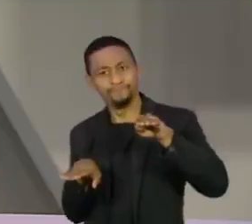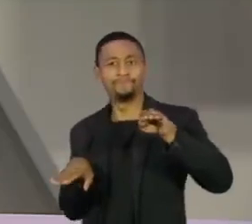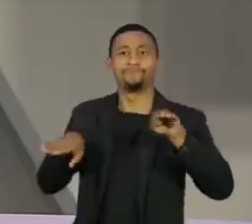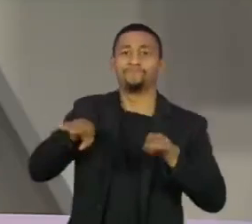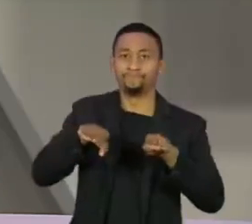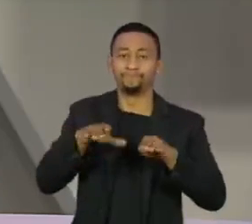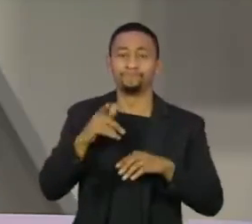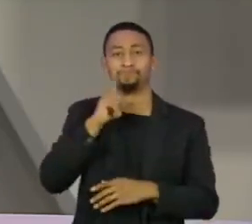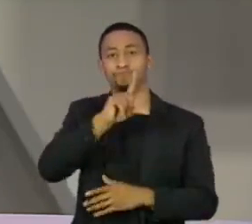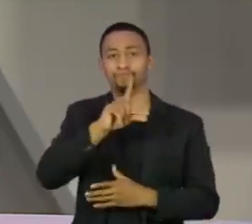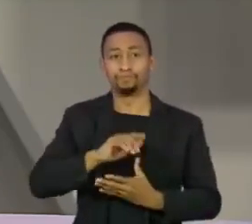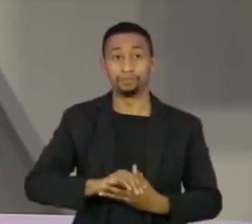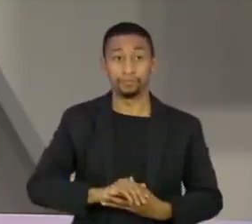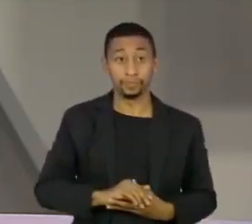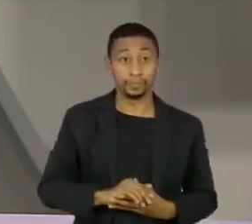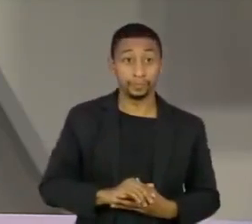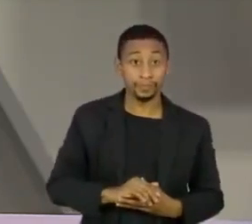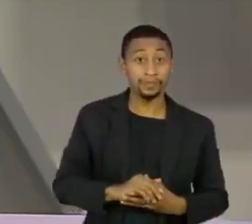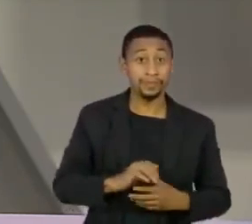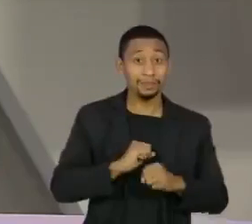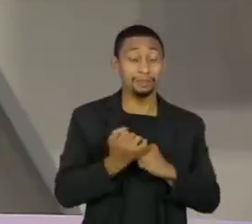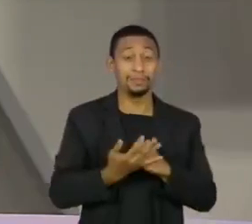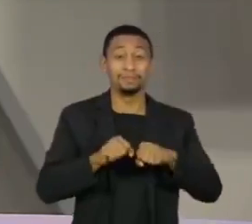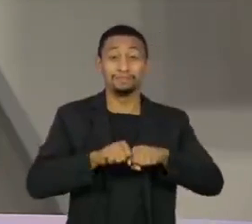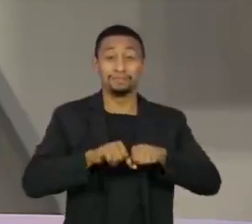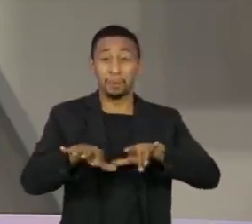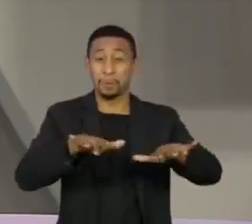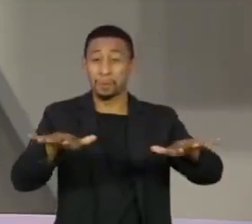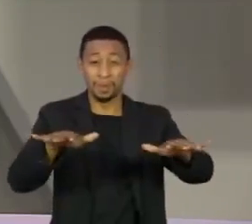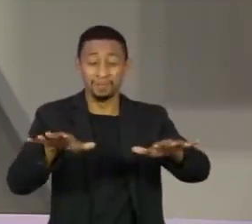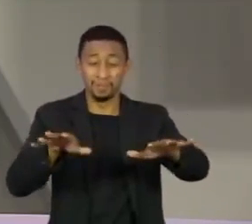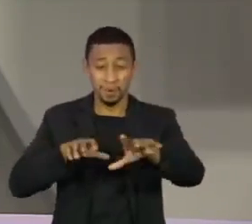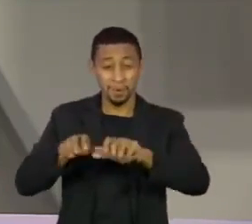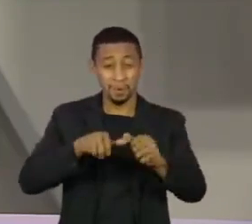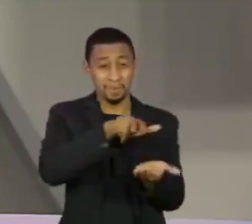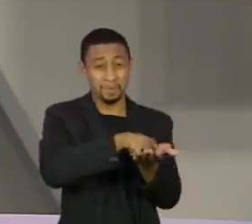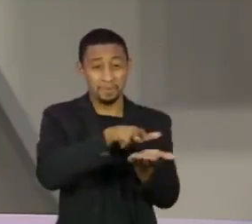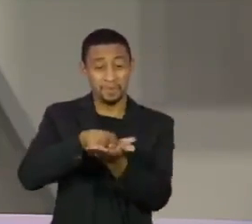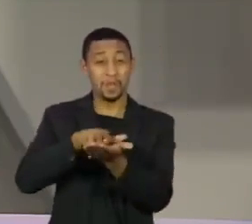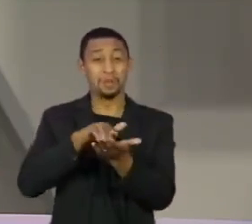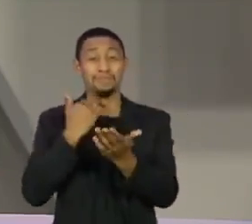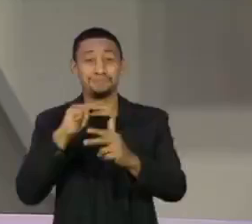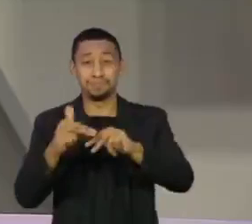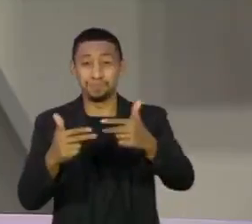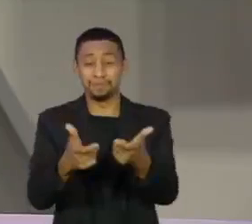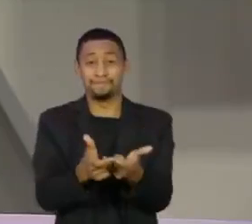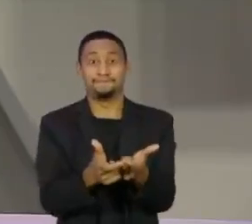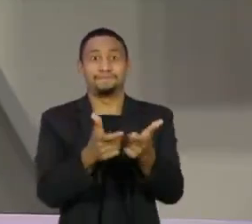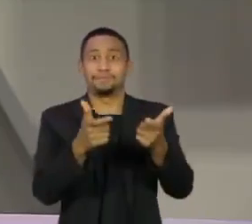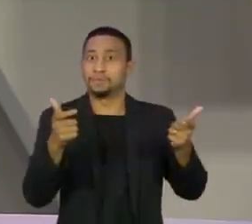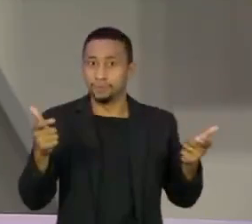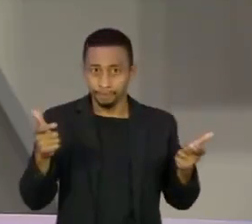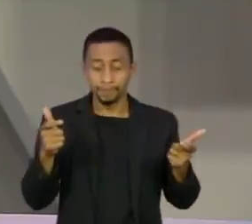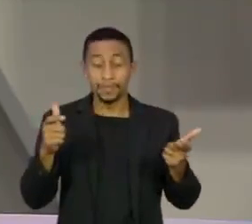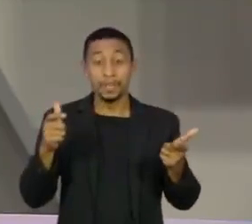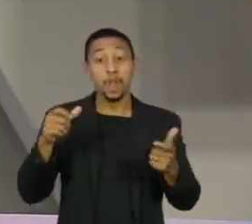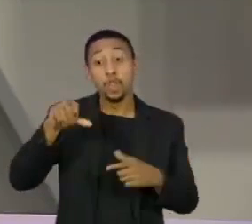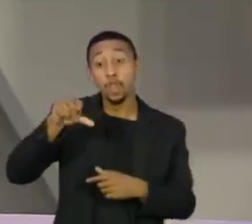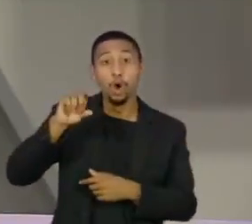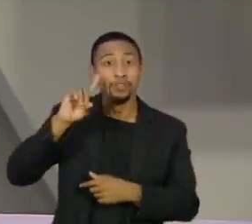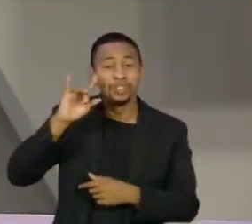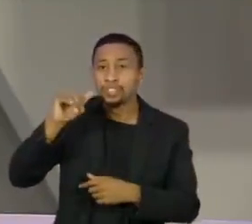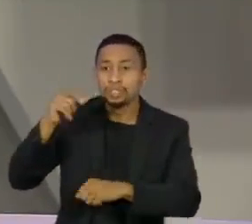O aumento de casos e vítimas pelo coronavírus atinge um novo patamar no Brasil, com nove dias de